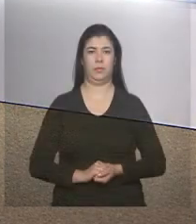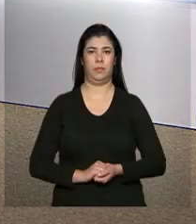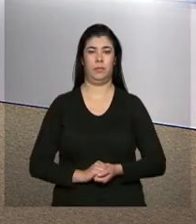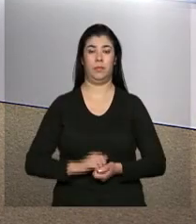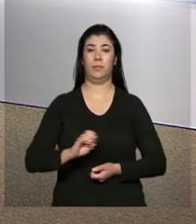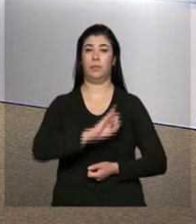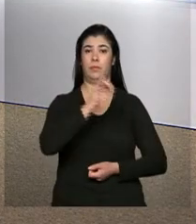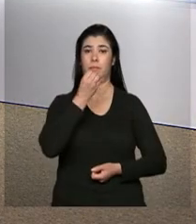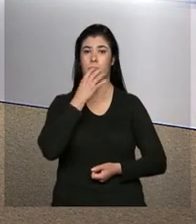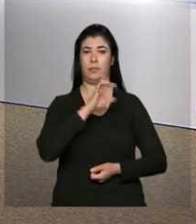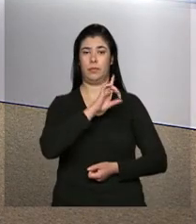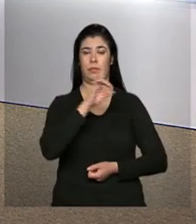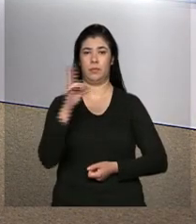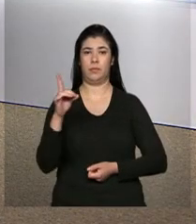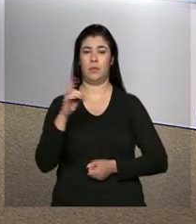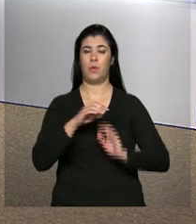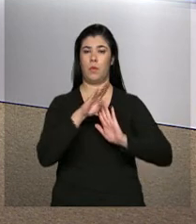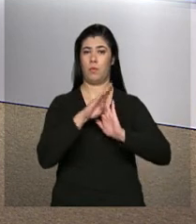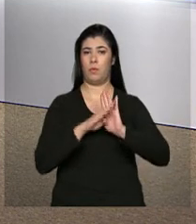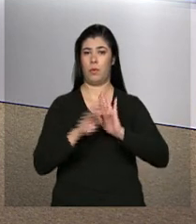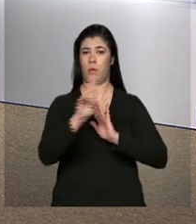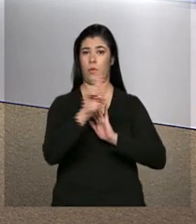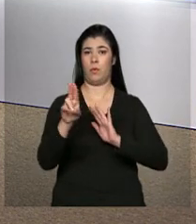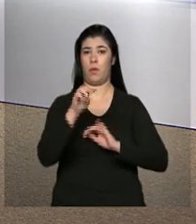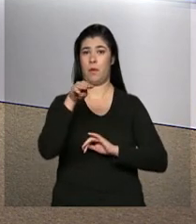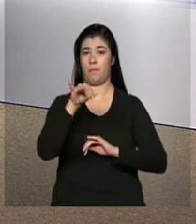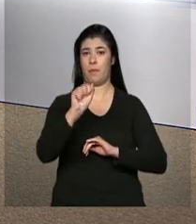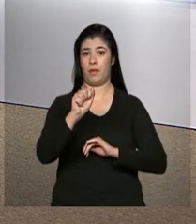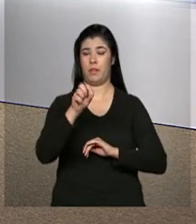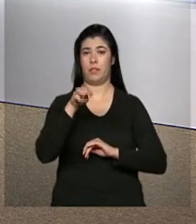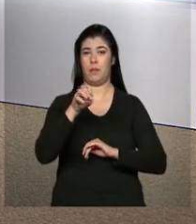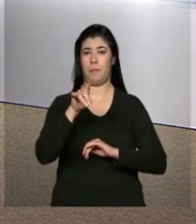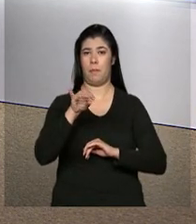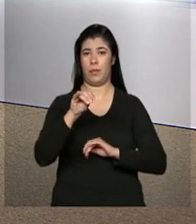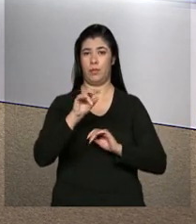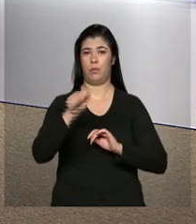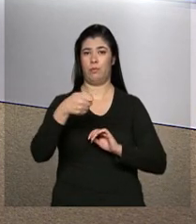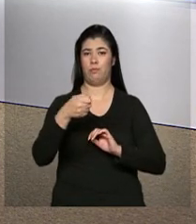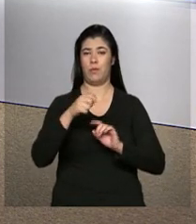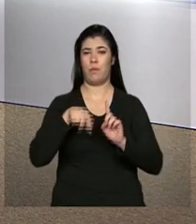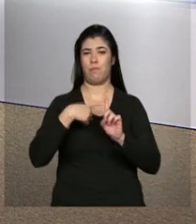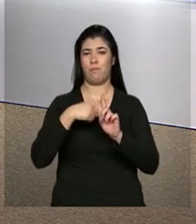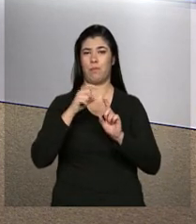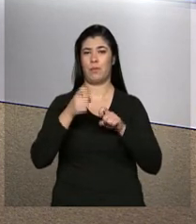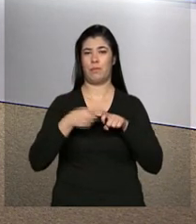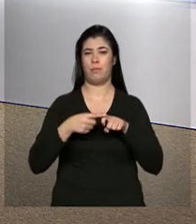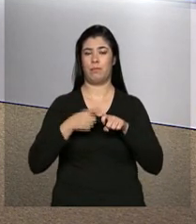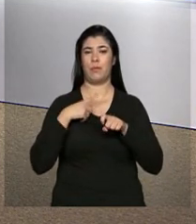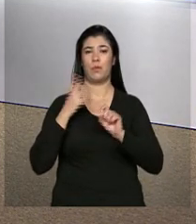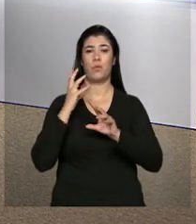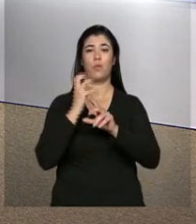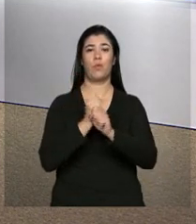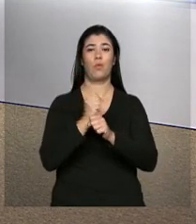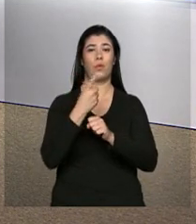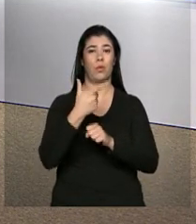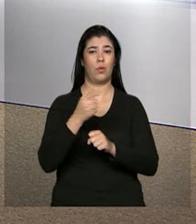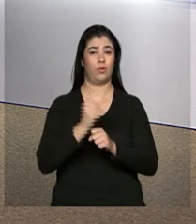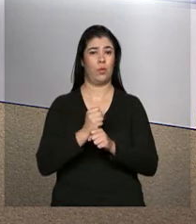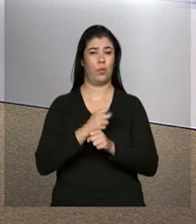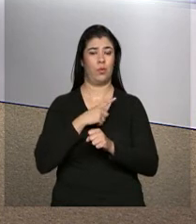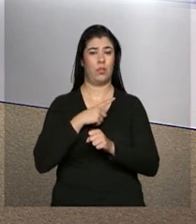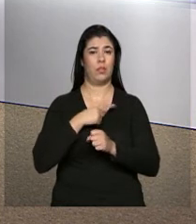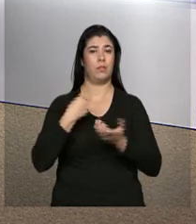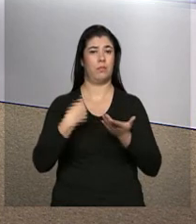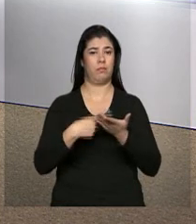Olá, bom dia. O programa Mais Médicos completa dois anos. A estratégia faz parte de um amplo pacto de